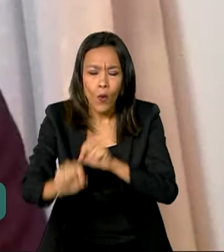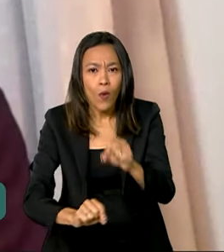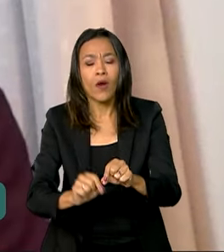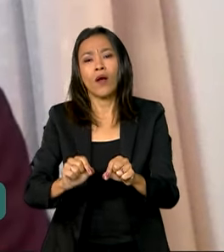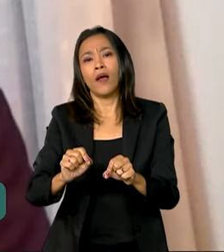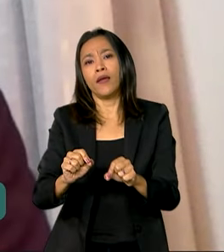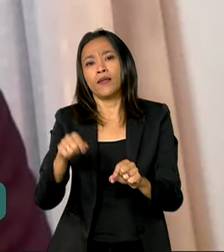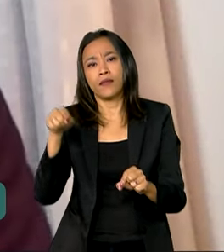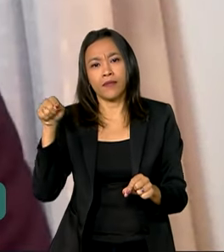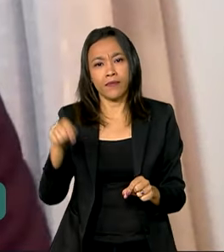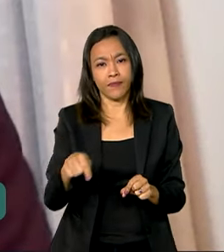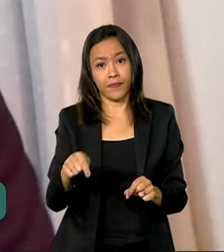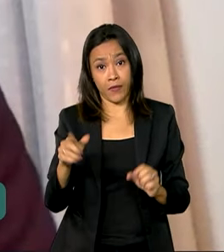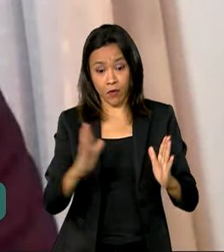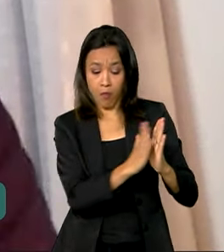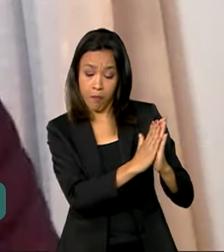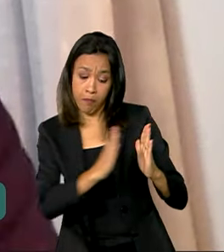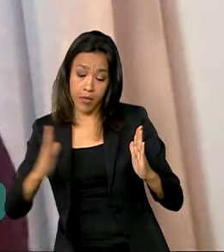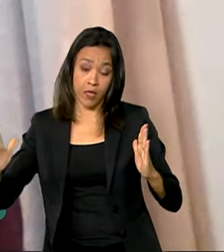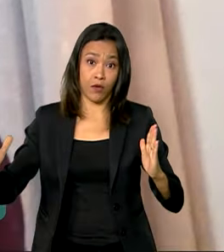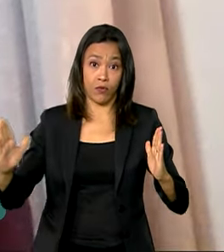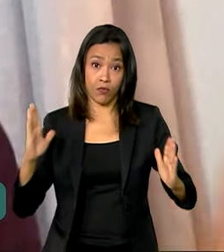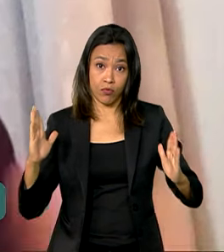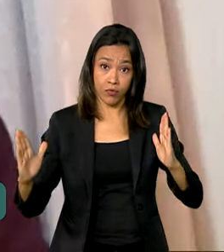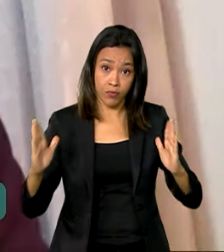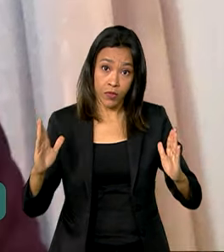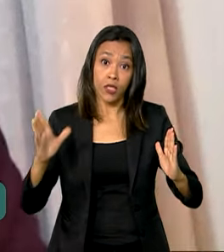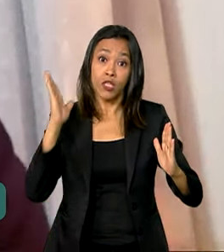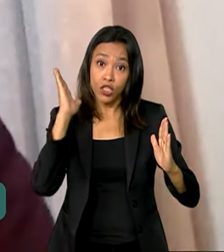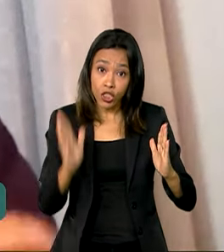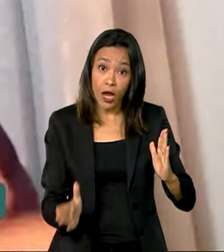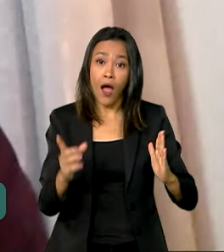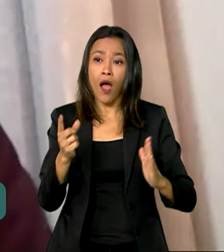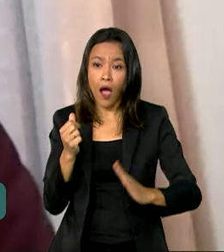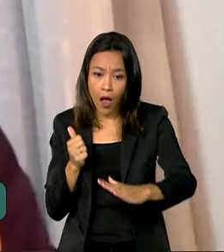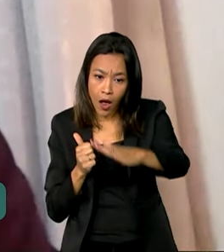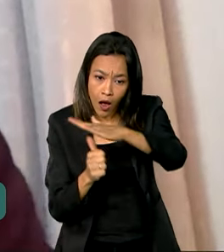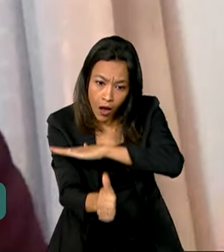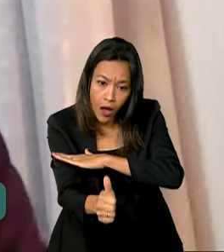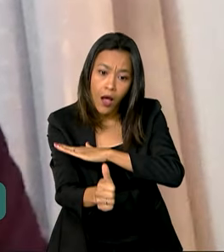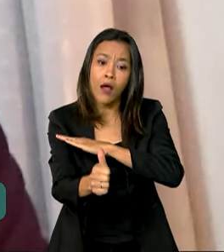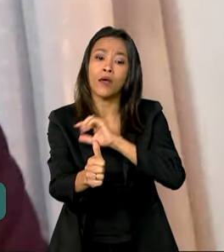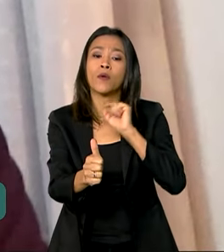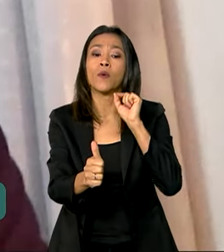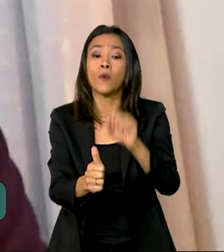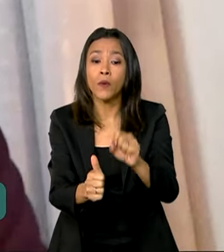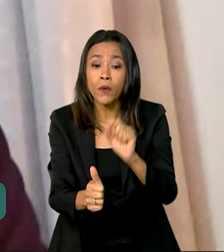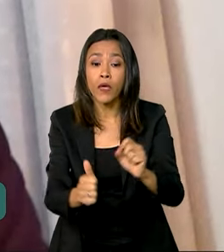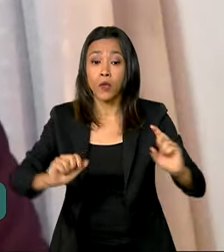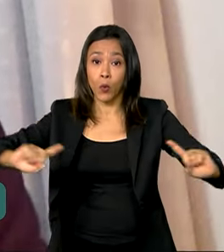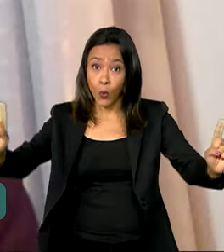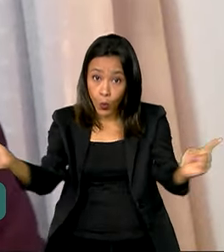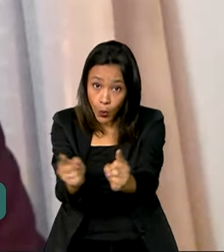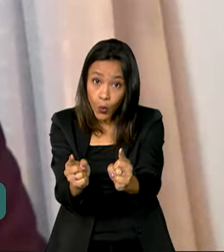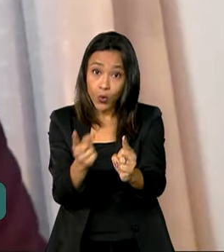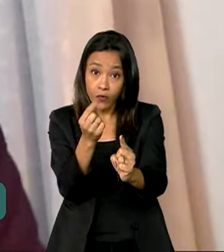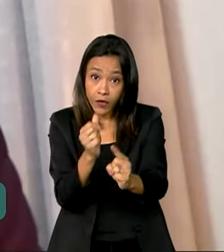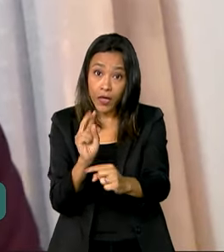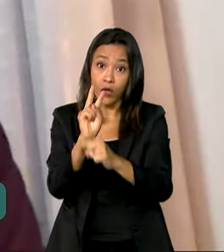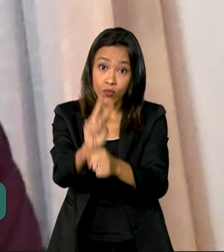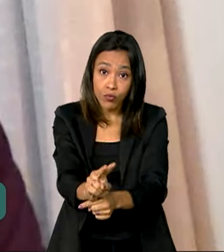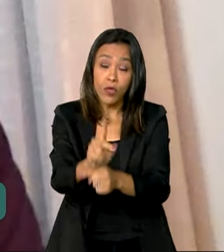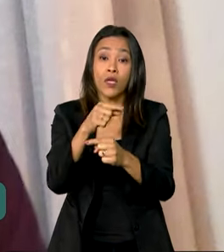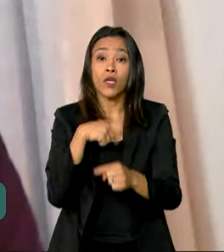investimento de longo prazo, embora financiamos também custeio, financiamos também de curto prazo, mas nós estamos muito